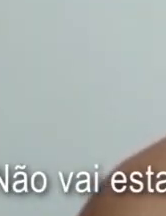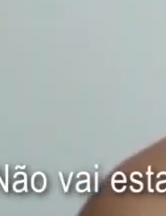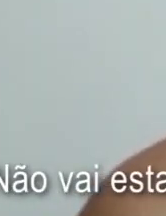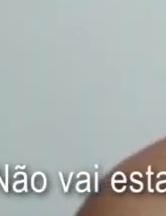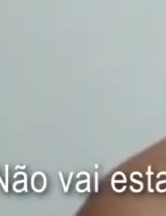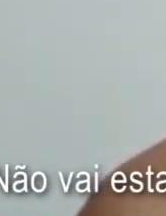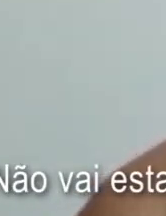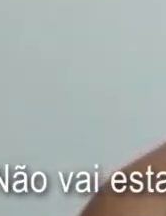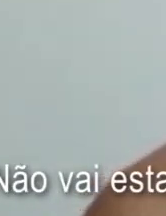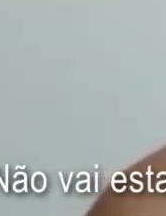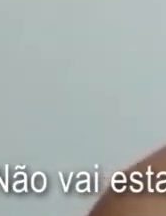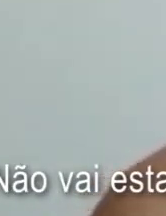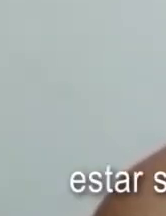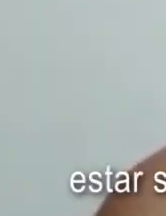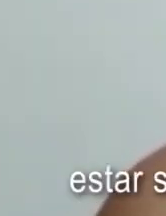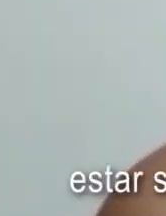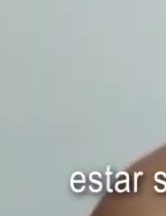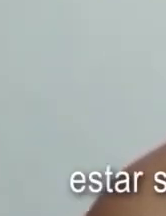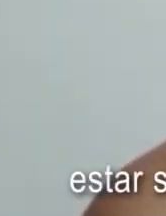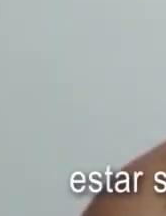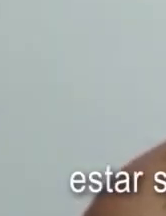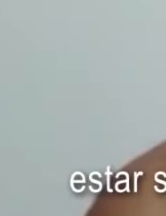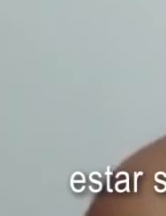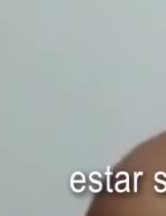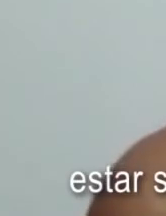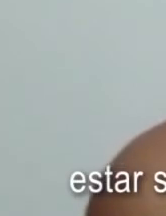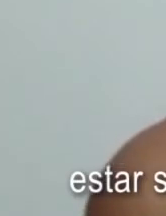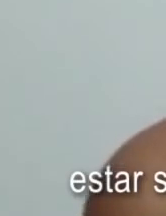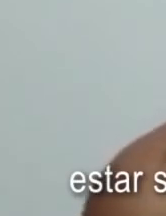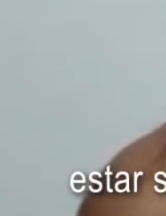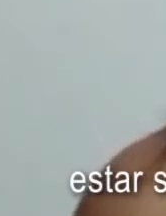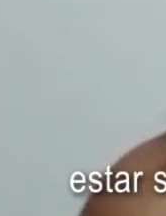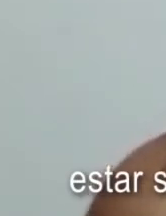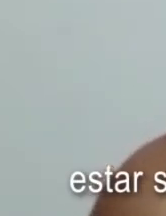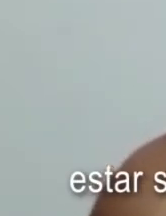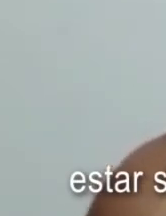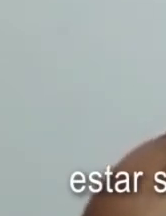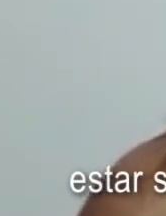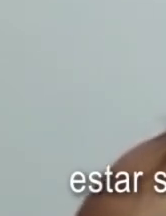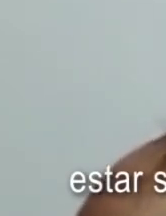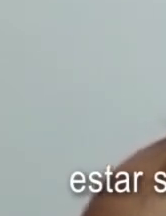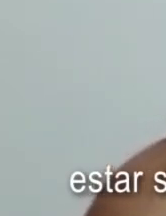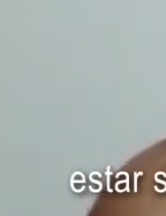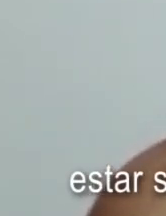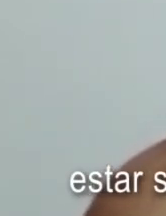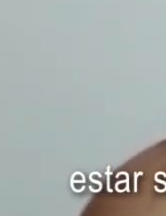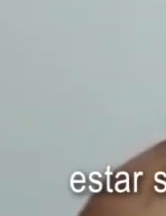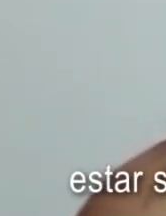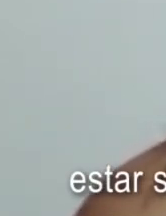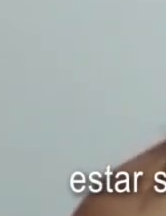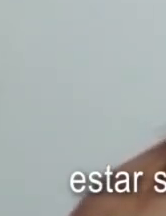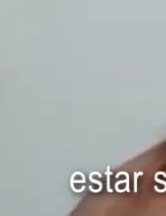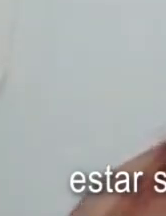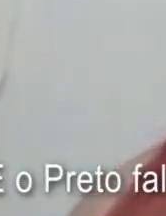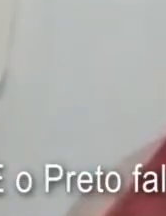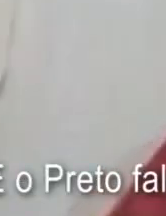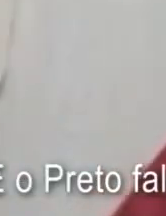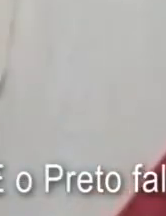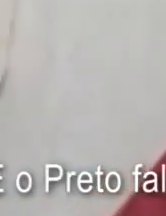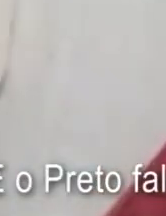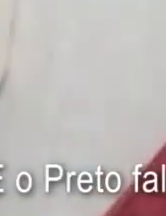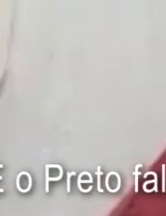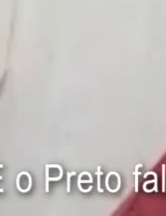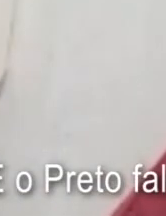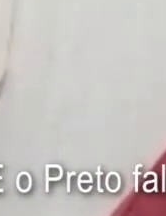eu tiver tendo meus direitos respeitados, estar sendo respeitada e a outra parcela da sociedade ainda continuar sendo discriminada. E